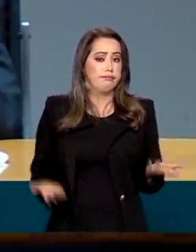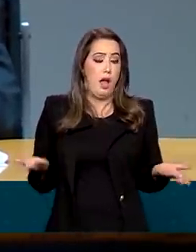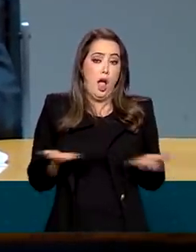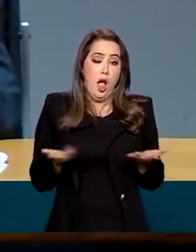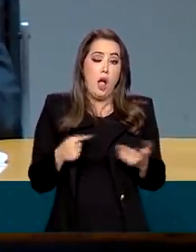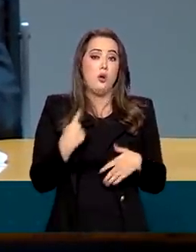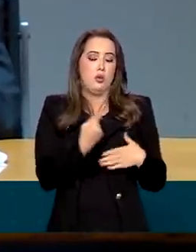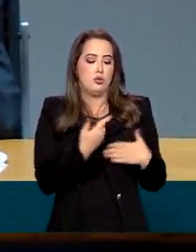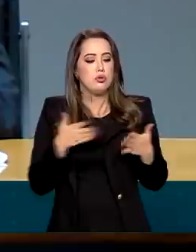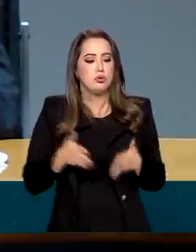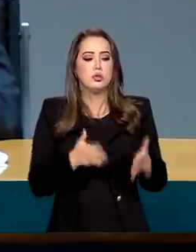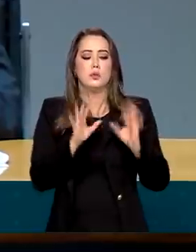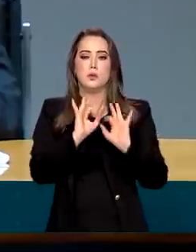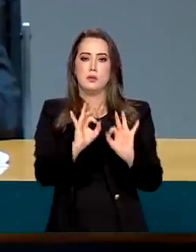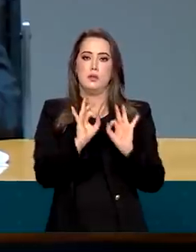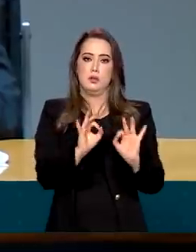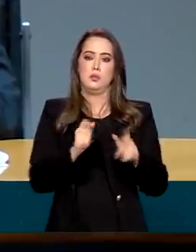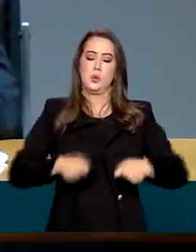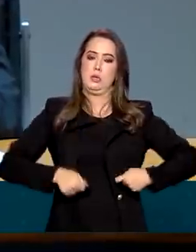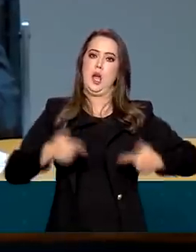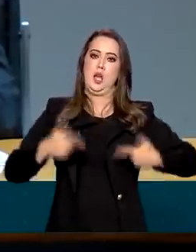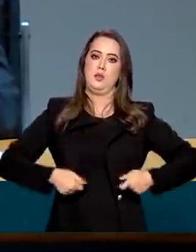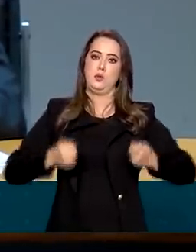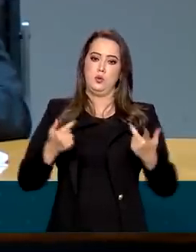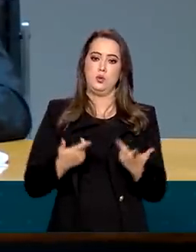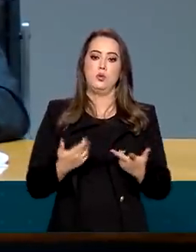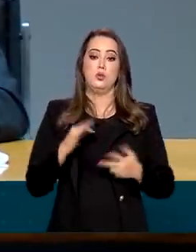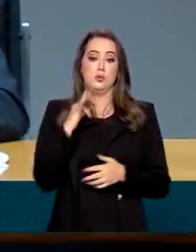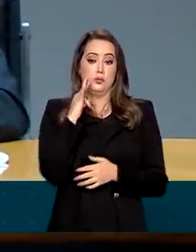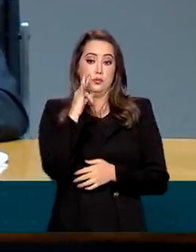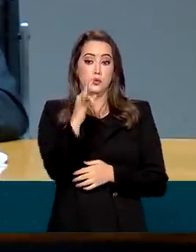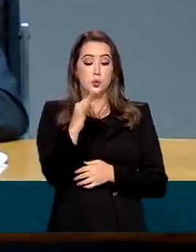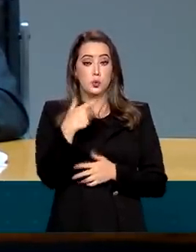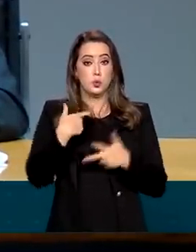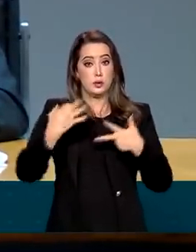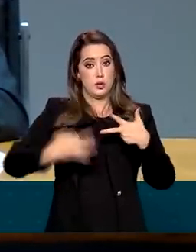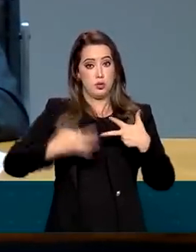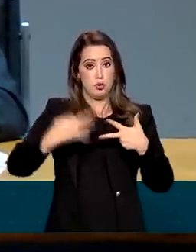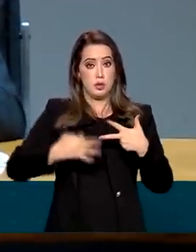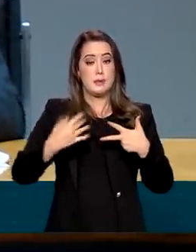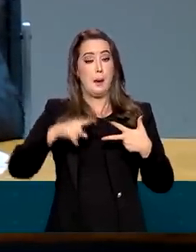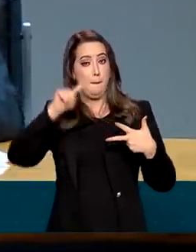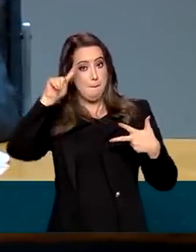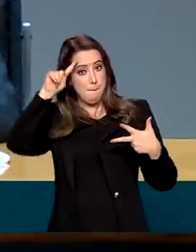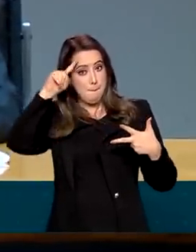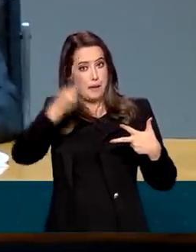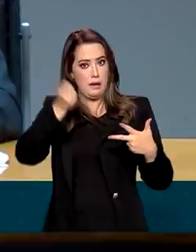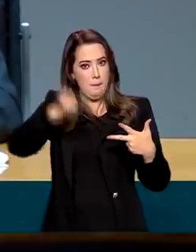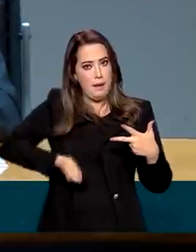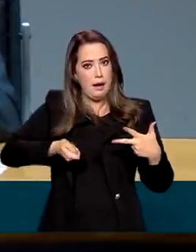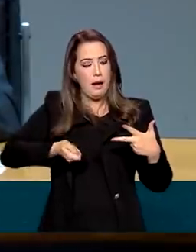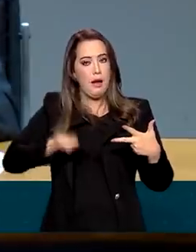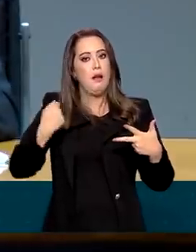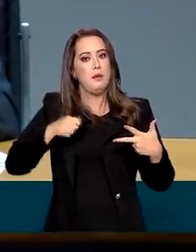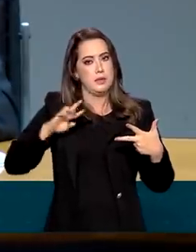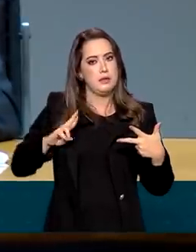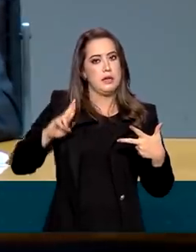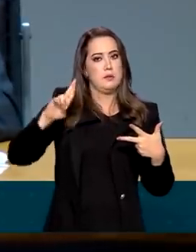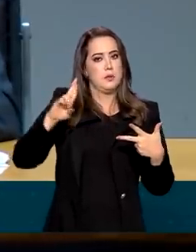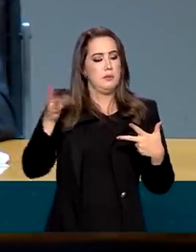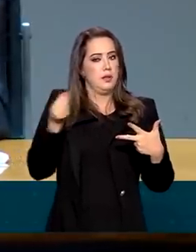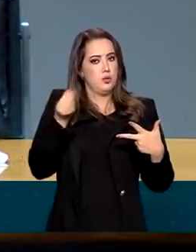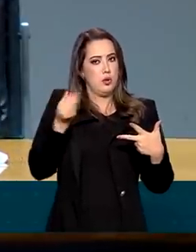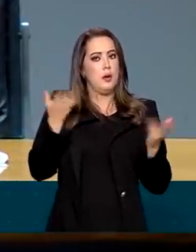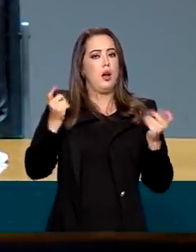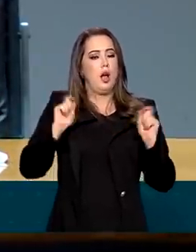e com previsibilidade para os gastos que venham do setor judiciário. Então, nós estamos fazendo a coisa com a maior responsabilidade possível,